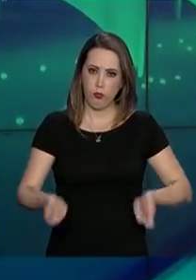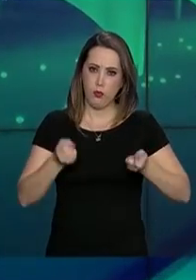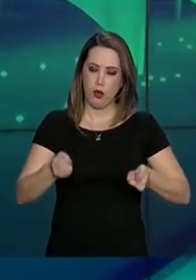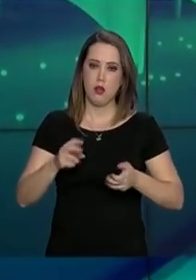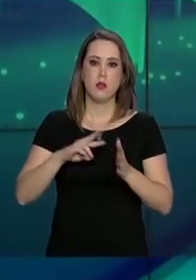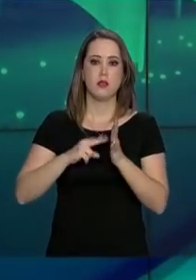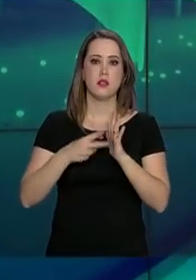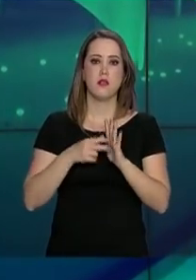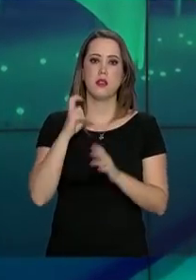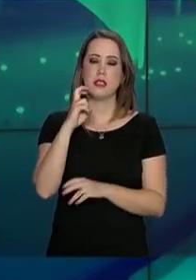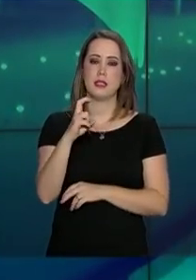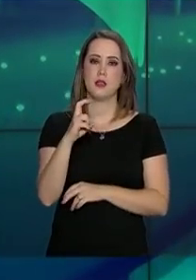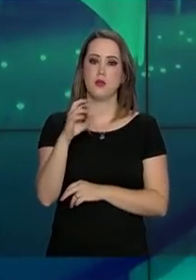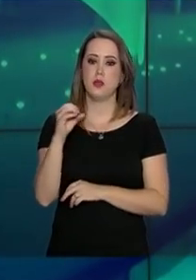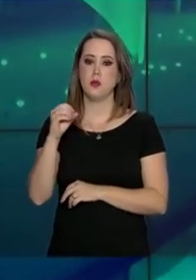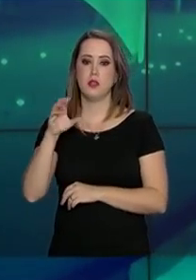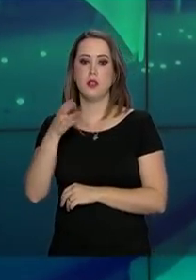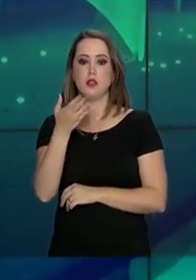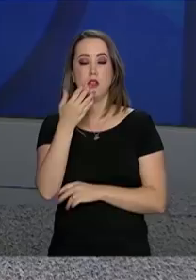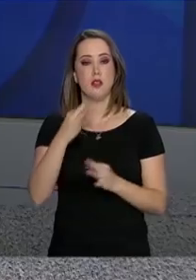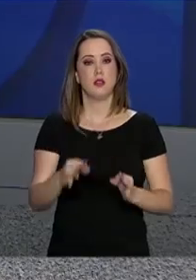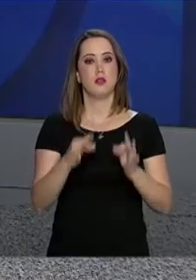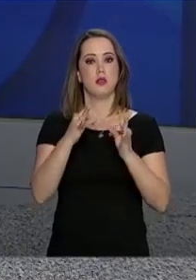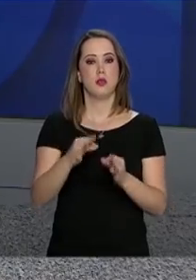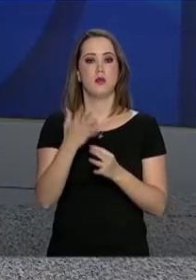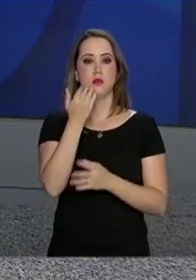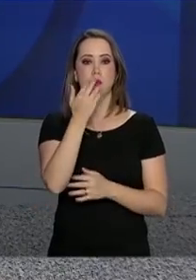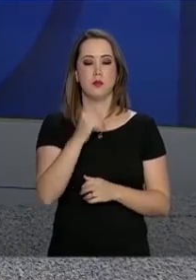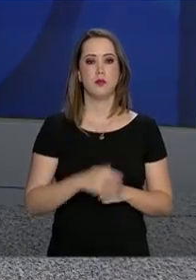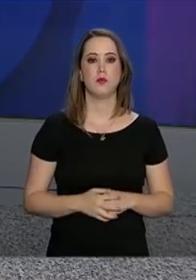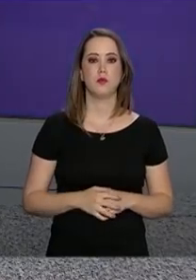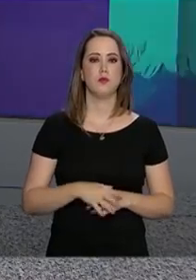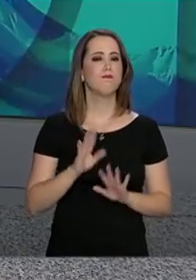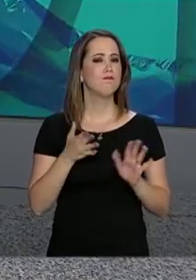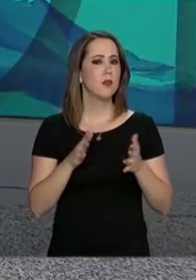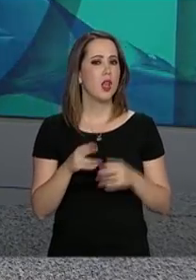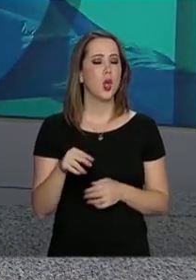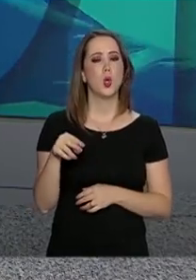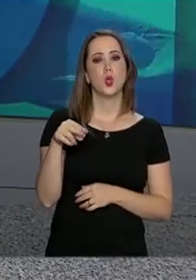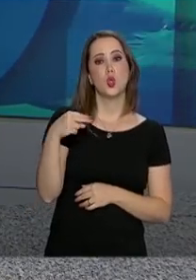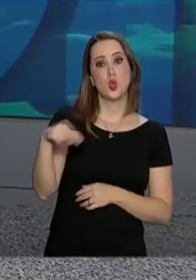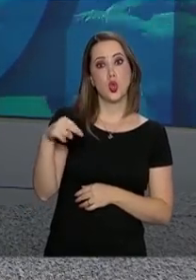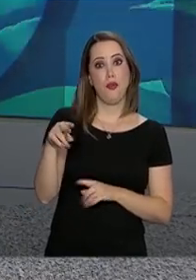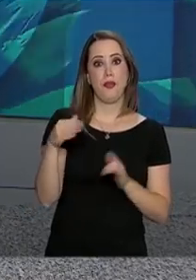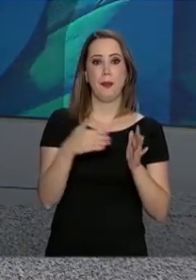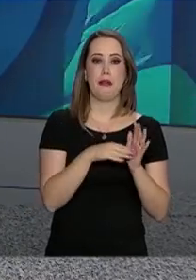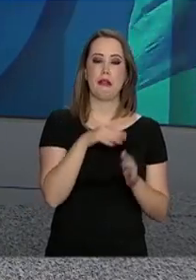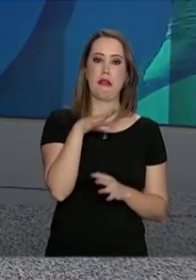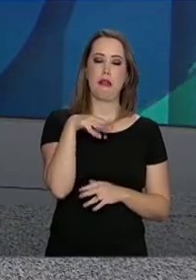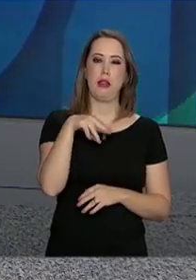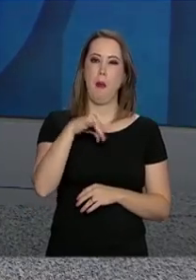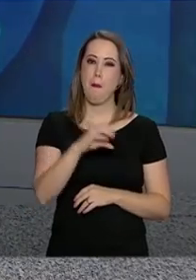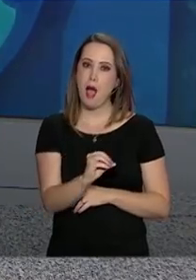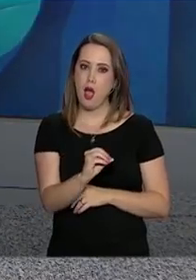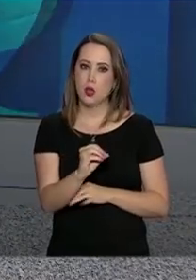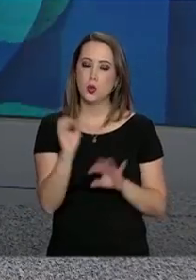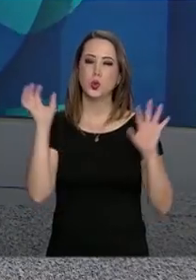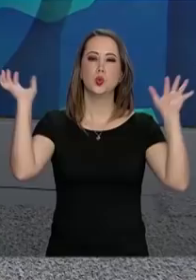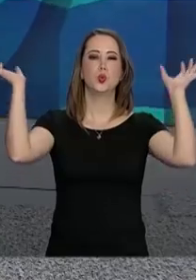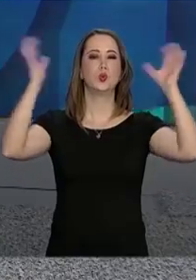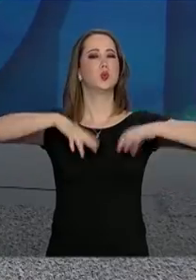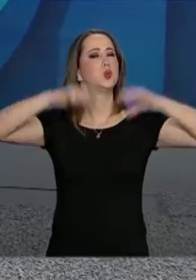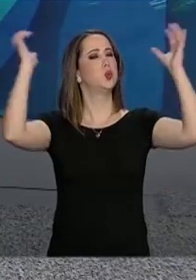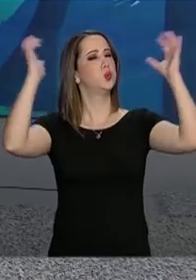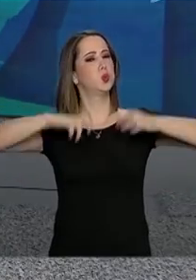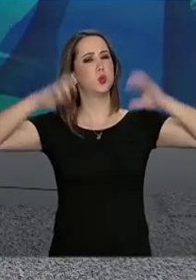.500 toneladas de alimento. Entre novembro e maio, chove mais no país. E é nessa época